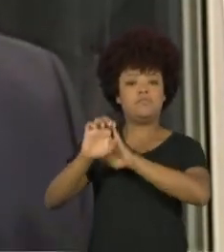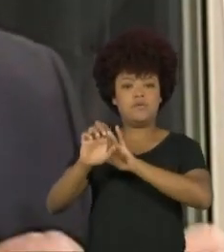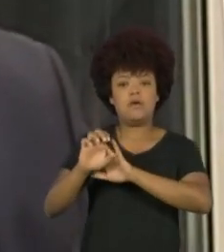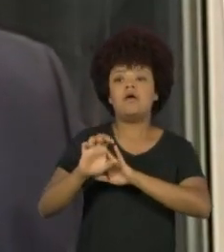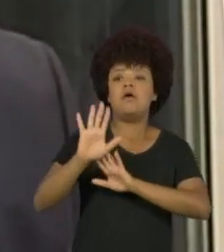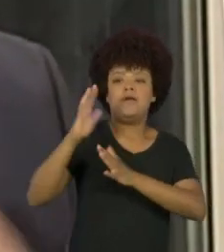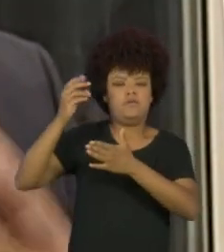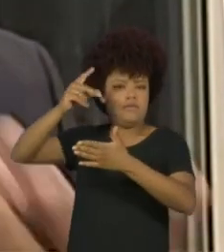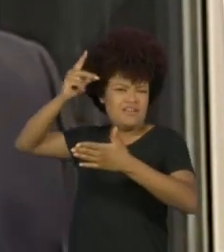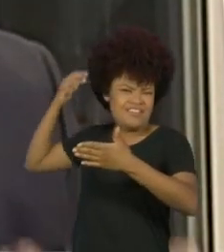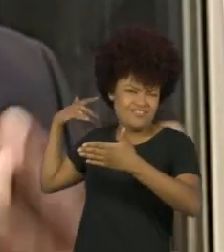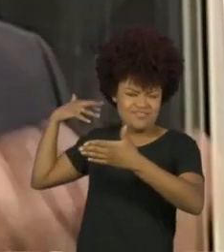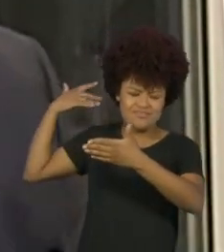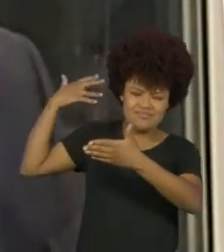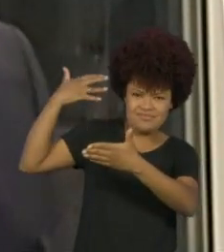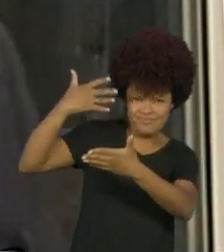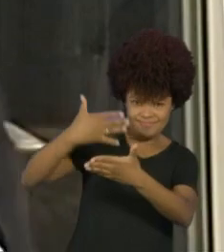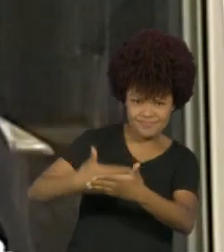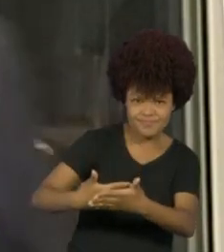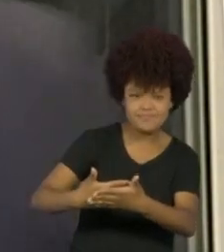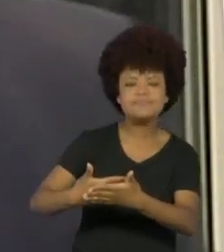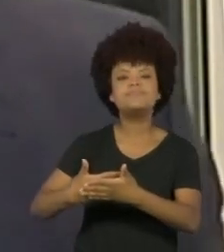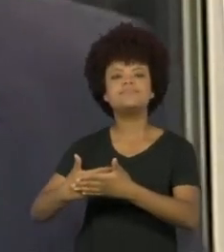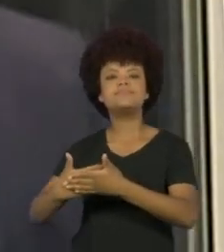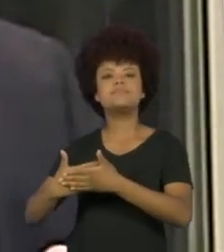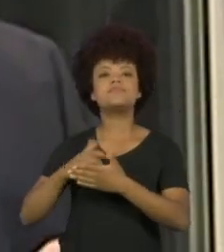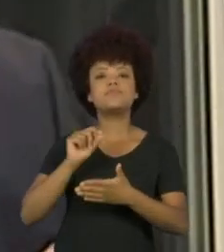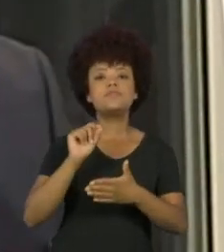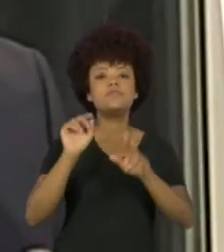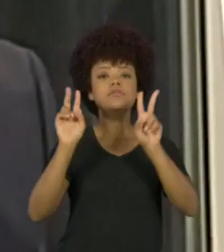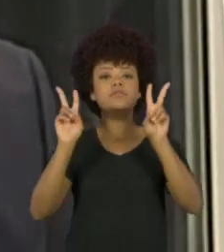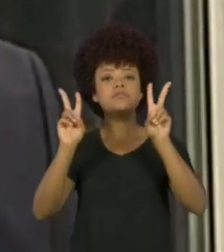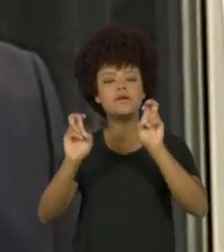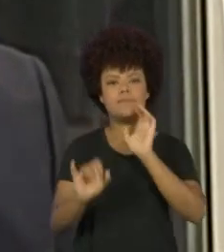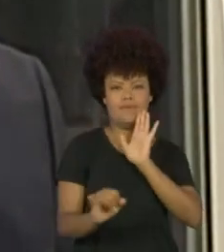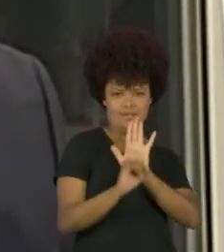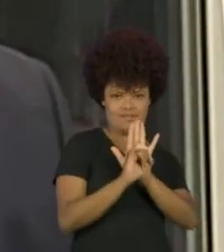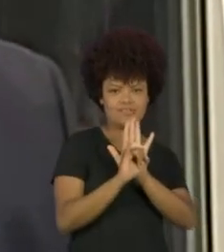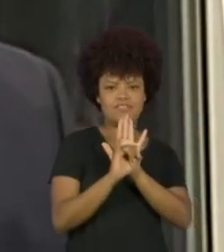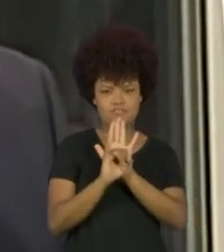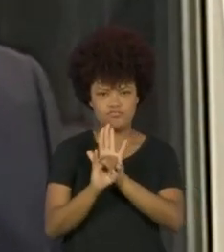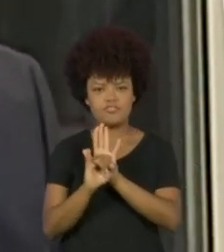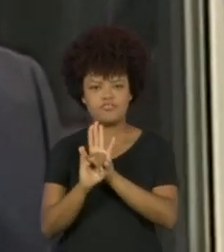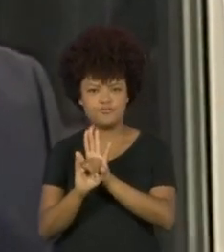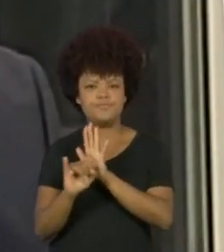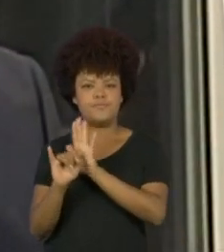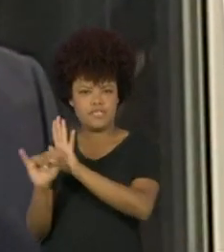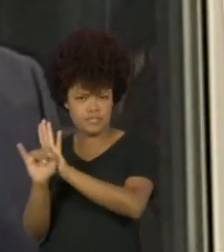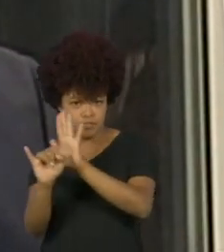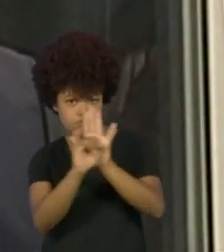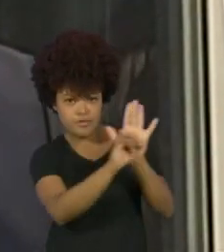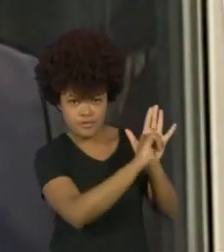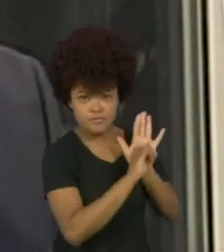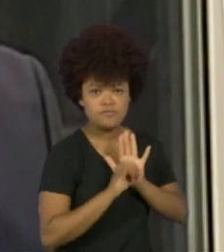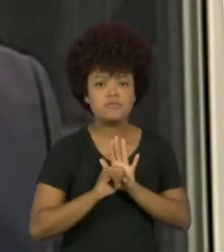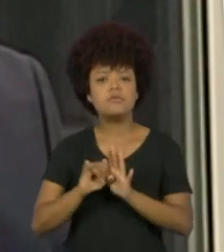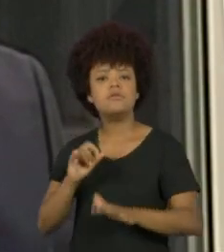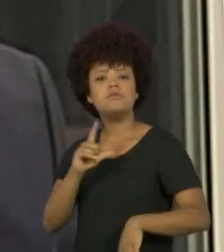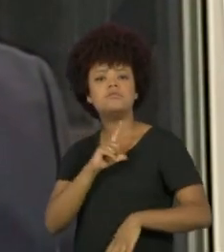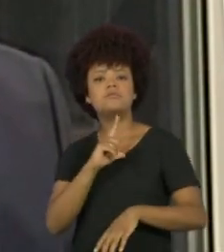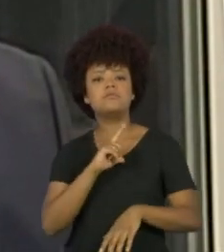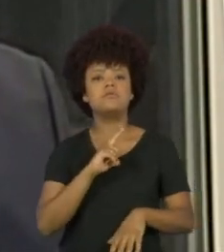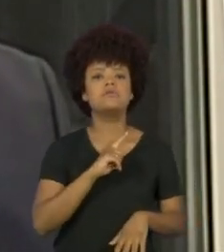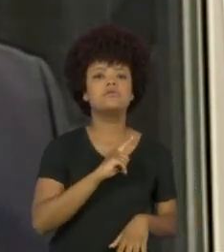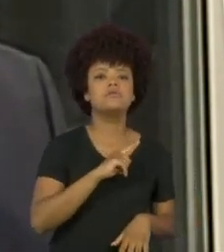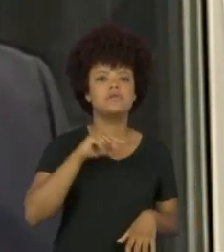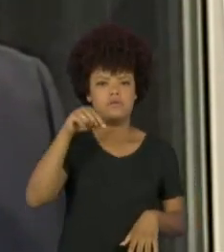um acento também forte nas chamadas identidades. Agora, é o seguinte, tem uma crítica de esquerda que eu acho que é puro moralismo. O é o moralismo? Fica dizendo o